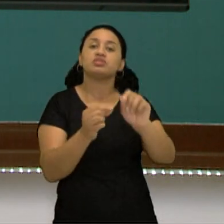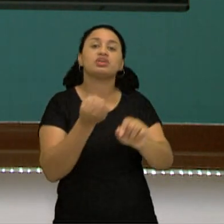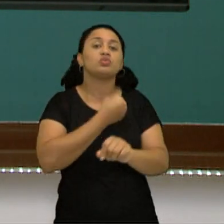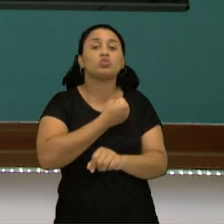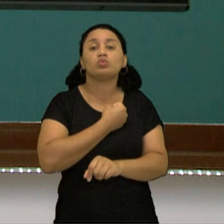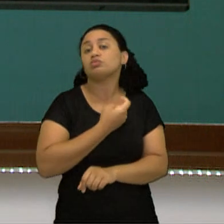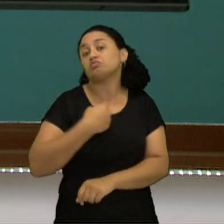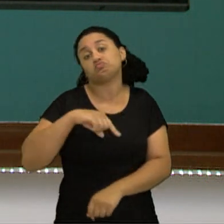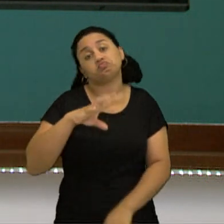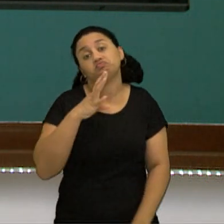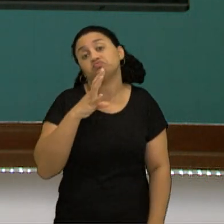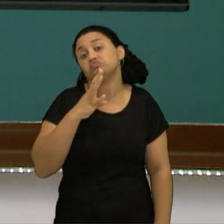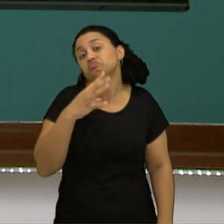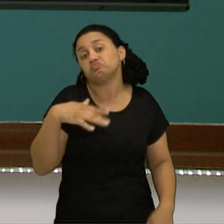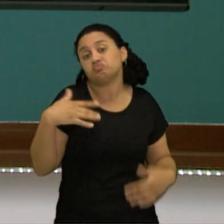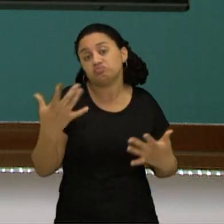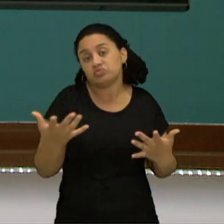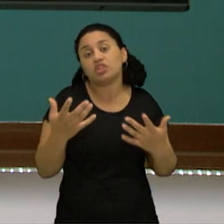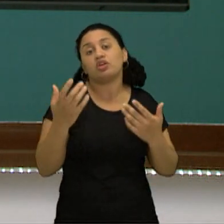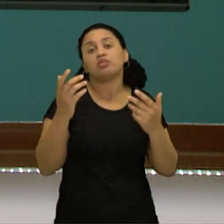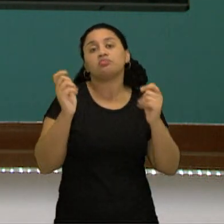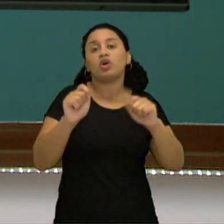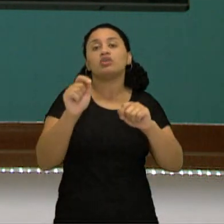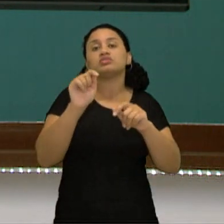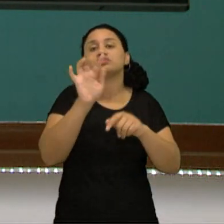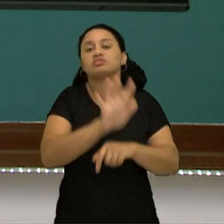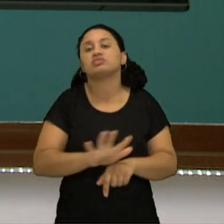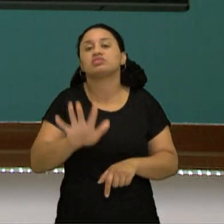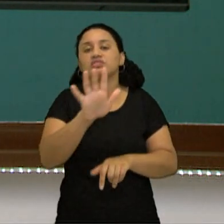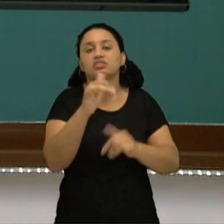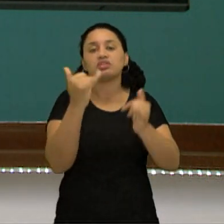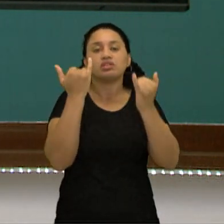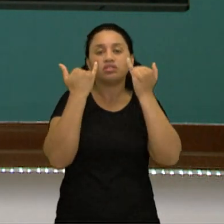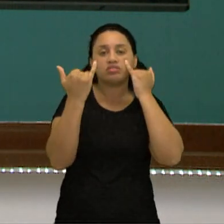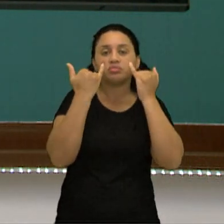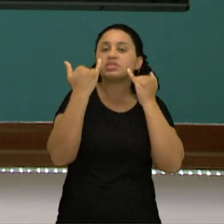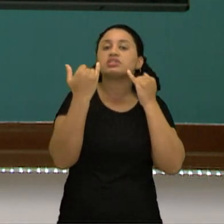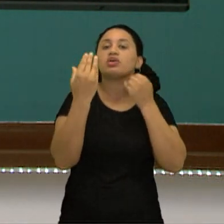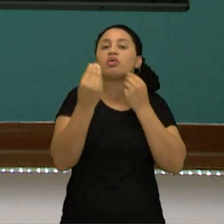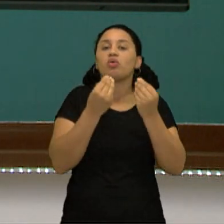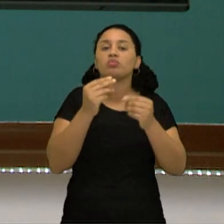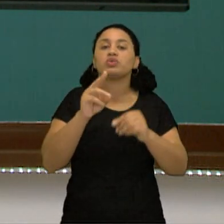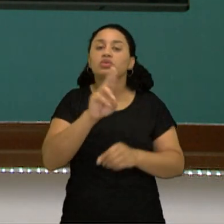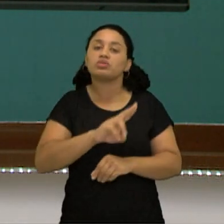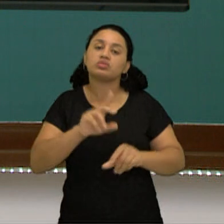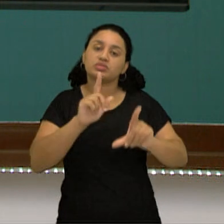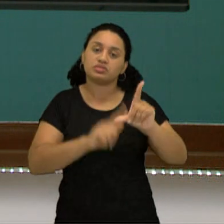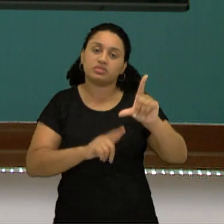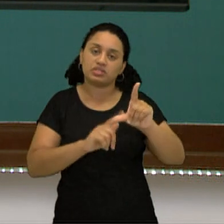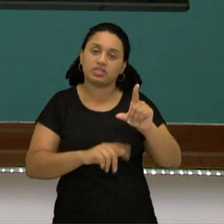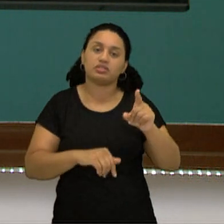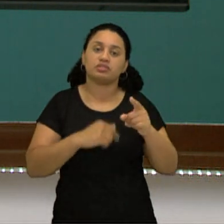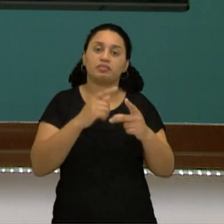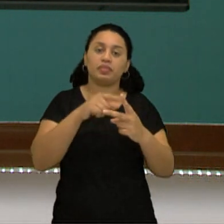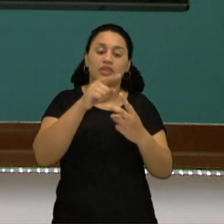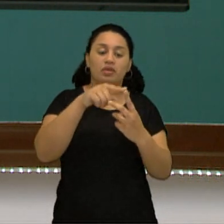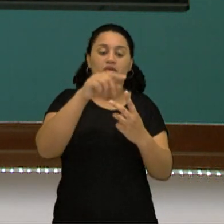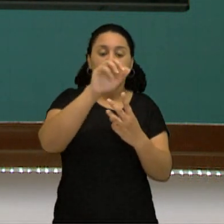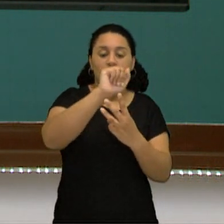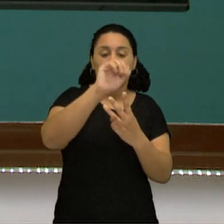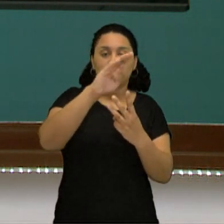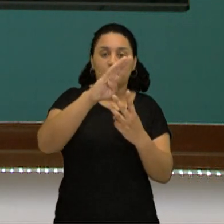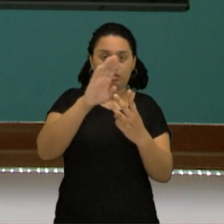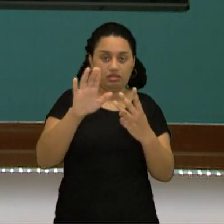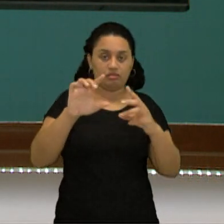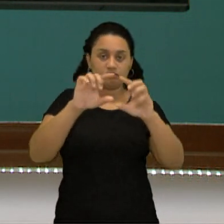conhece. Então a gente pode generalizar uma informação usando as letras. Então eu tenho A mais B mais